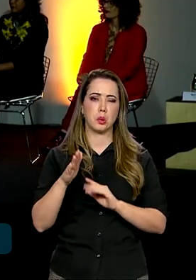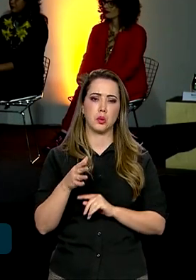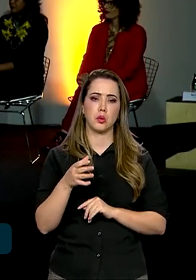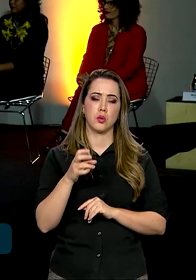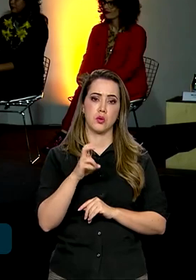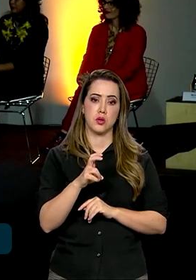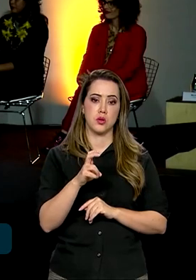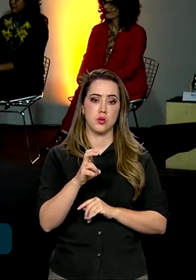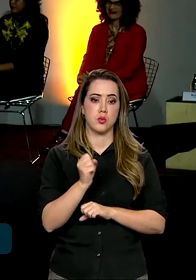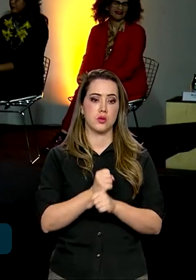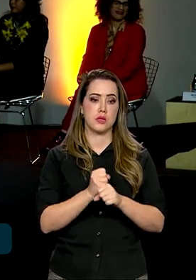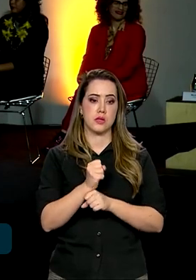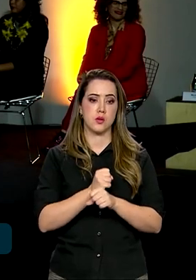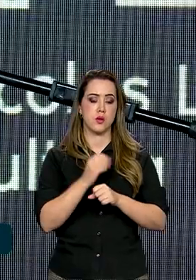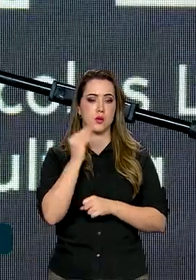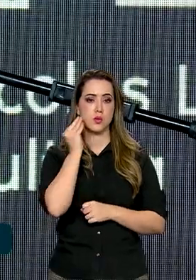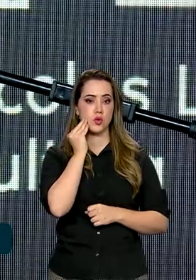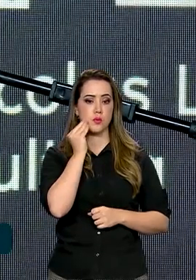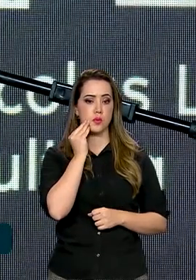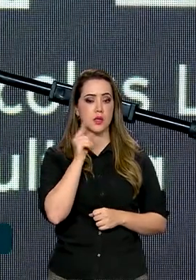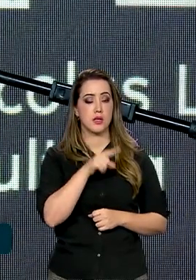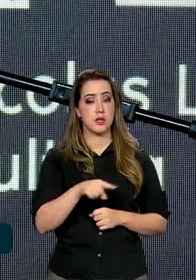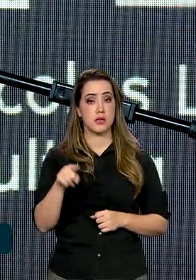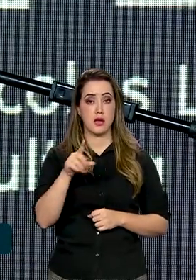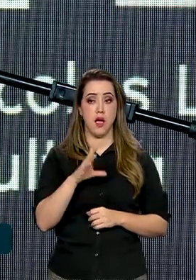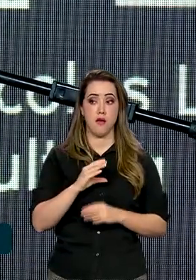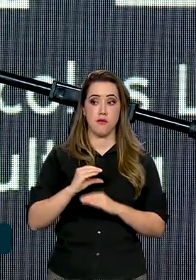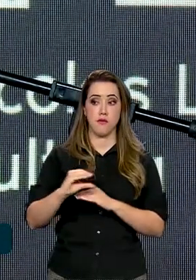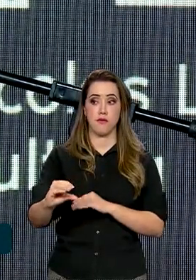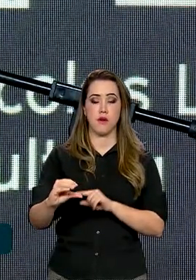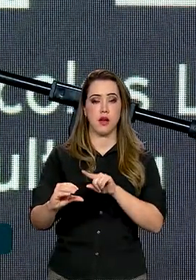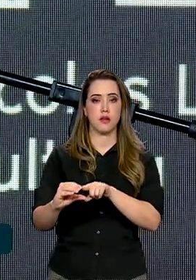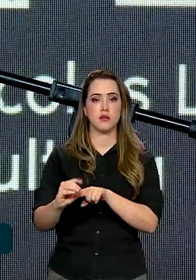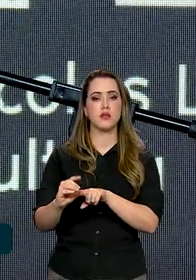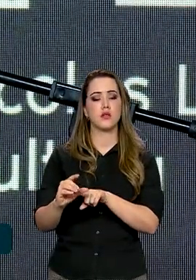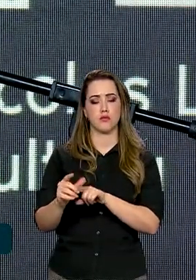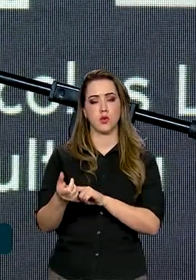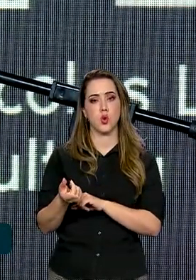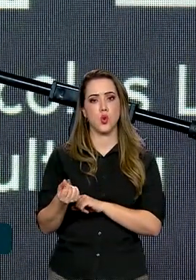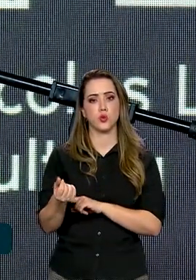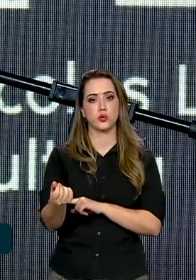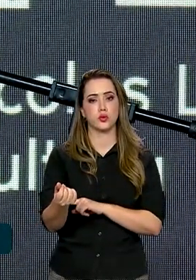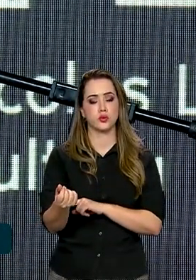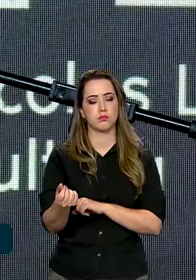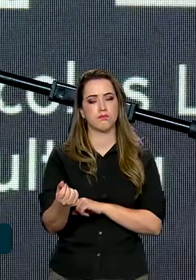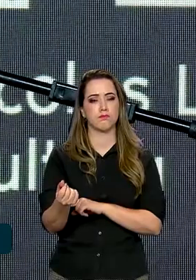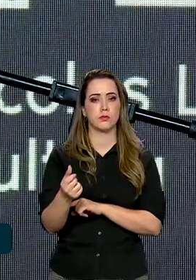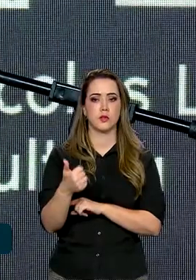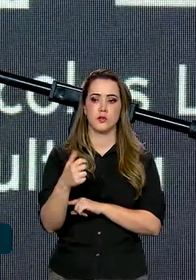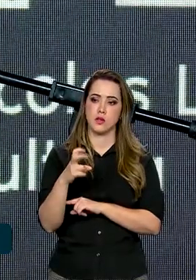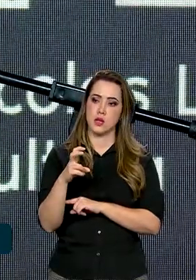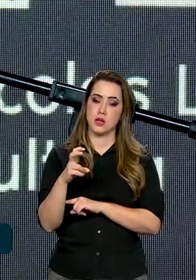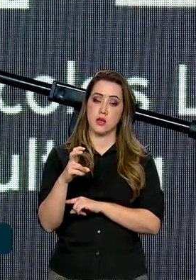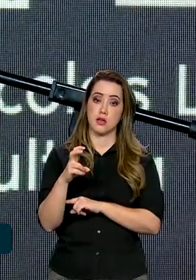5 anos de experiência. E nesse caso, o valor a ser repassado será de 500 mil reais.